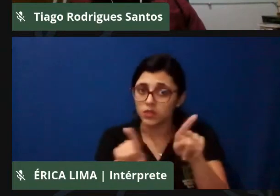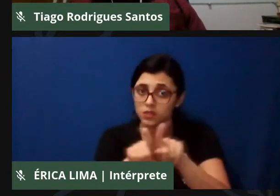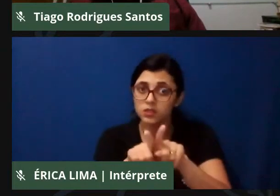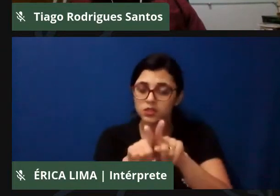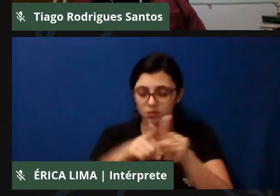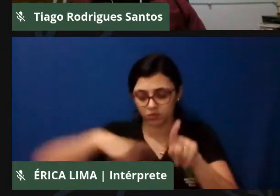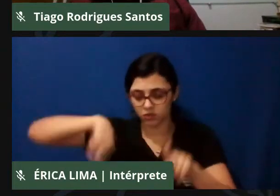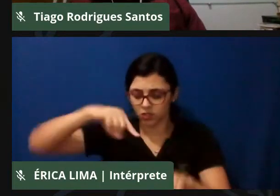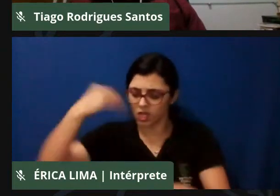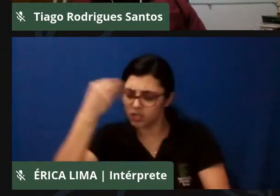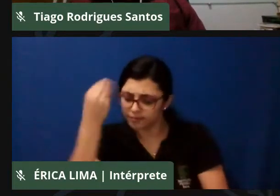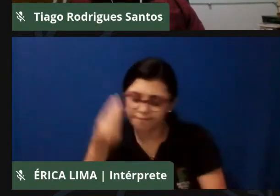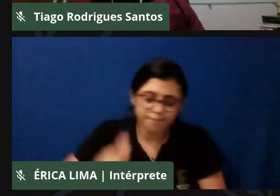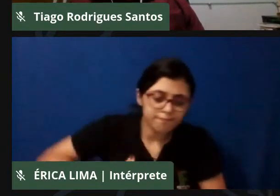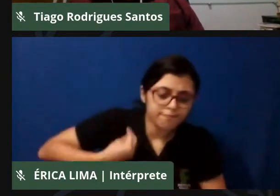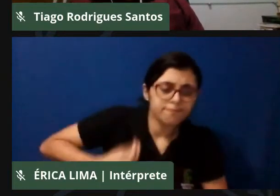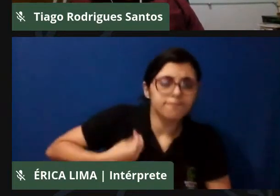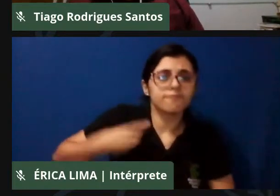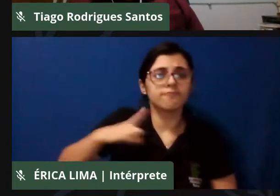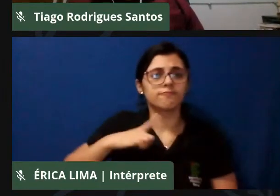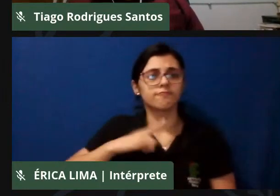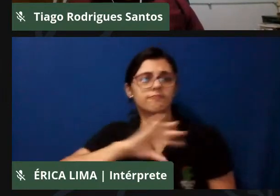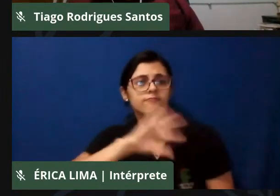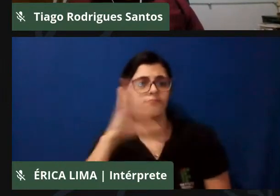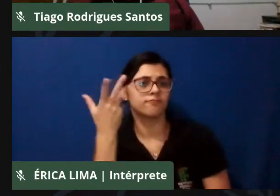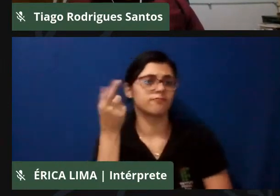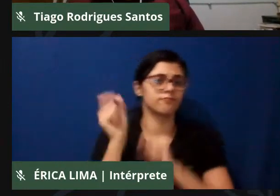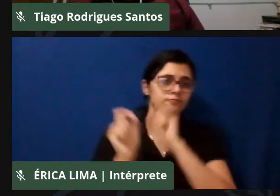vivências, de trazer esse lado também